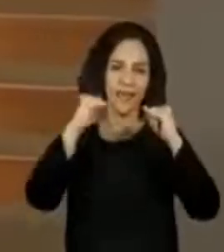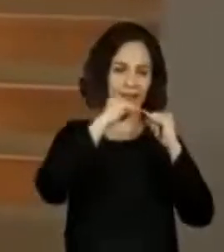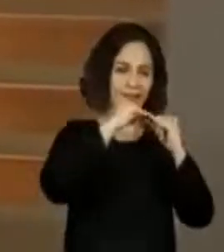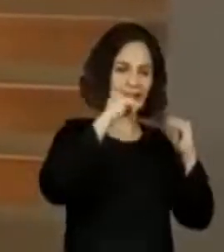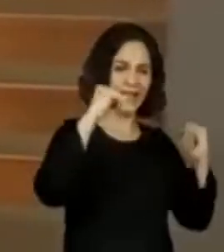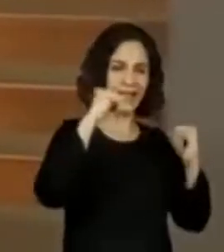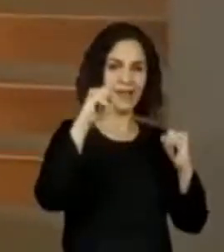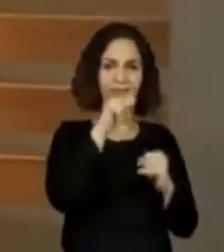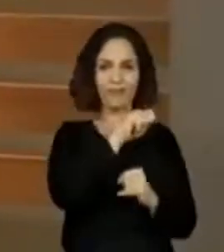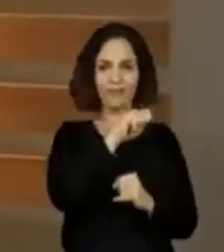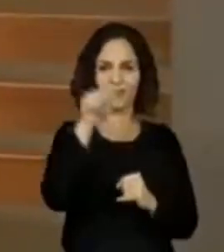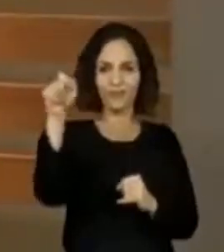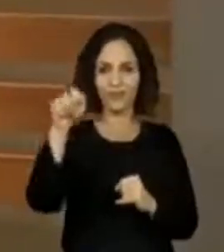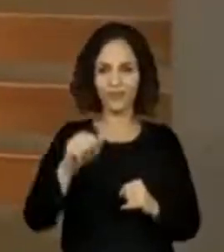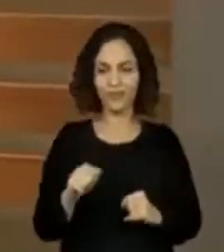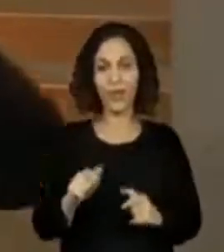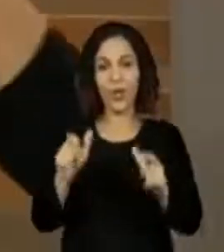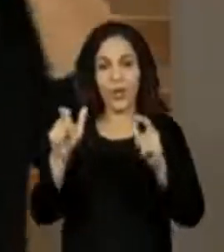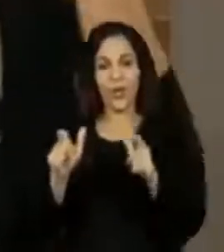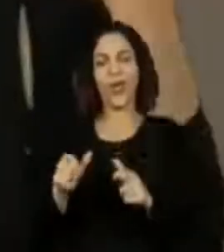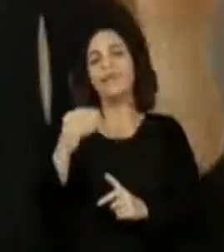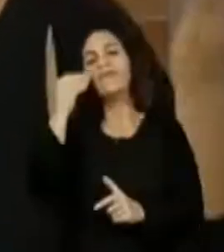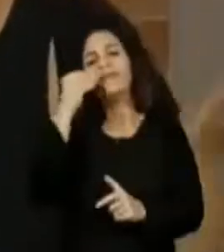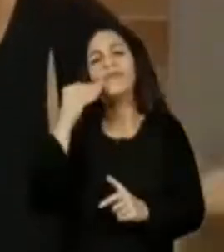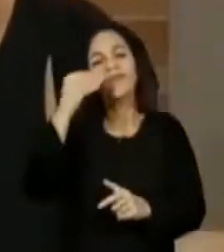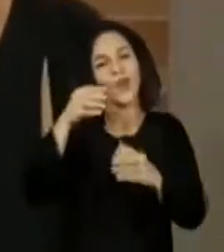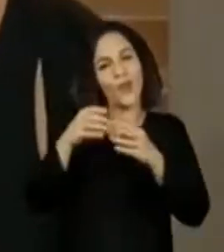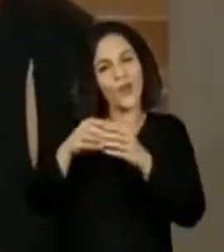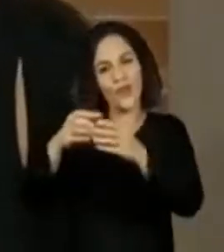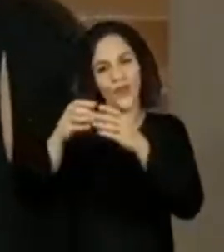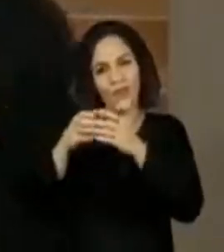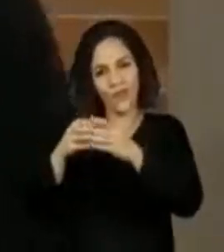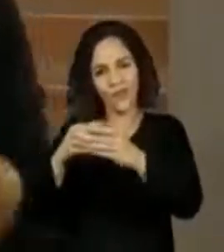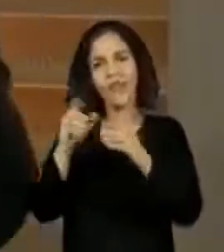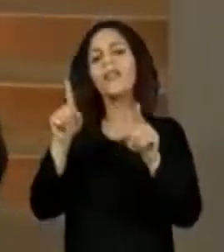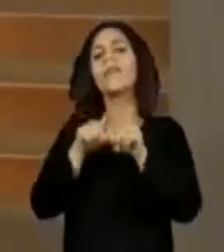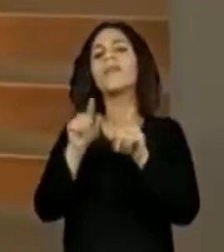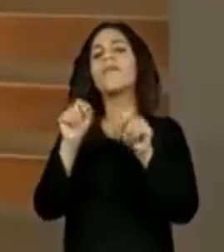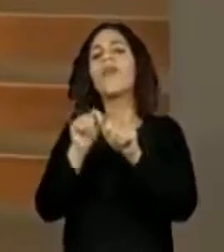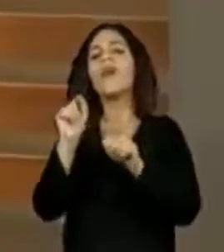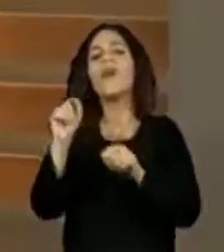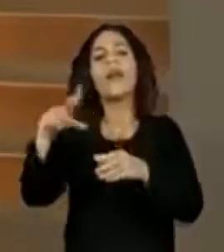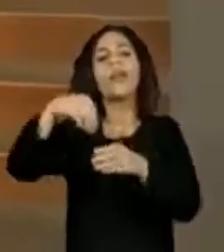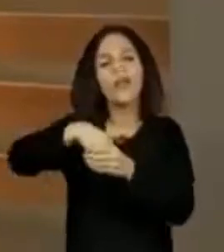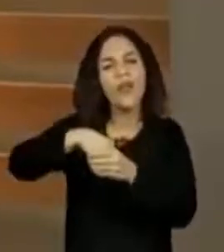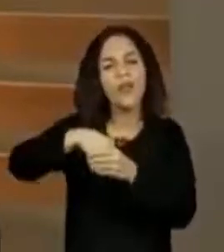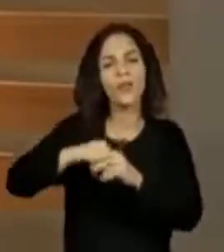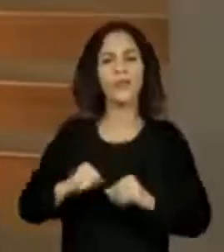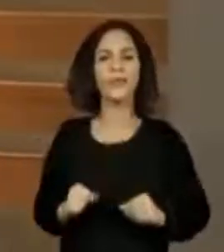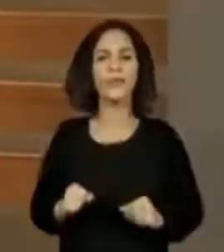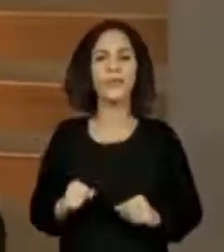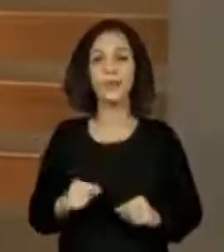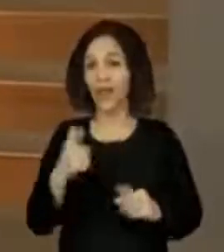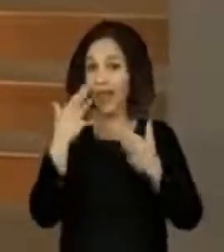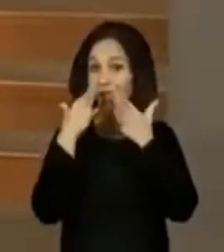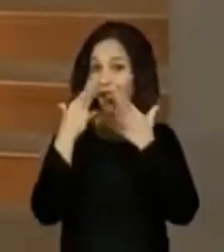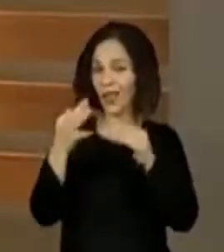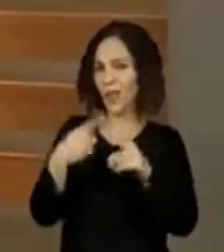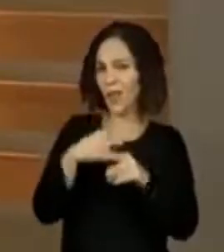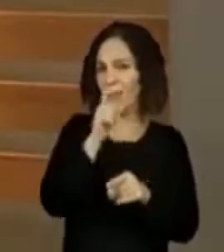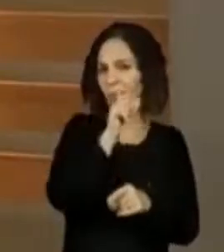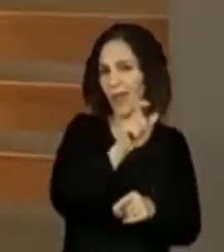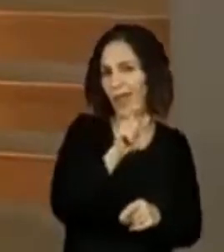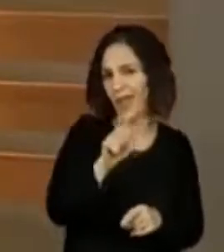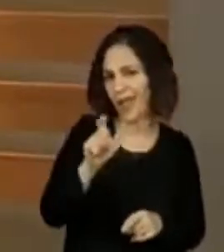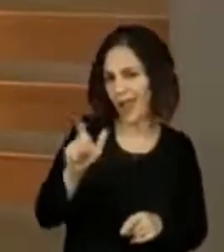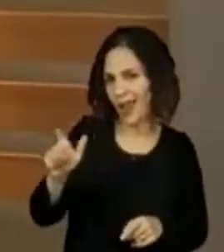nosso lugar de vivência, ao que nós fazemos nele. Presta atenção, porque vai ter palavras,